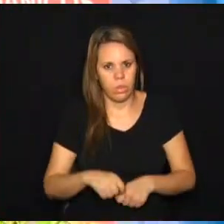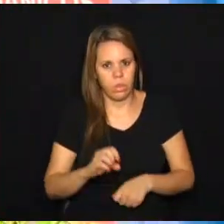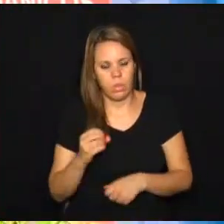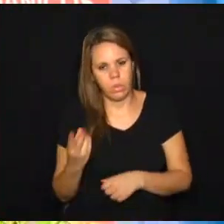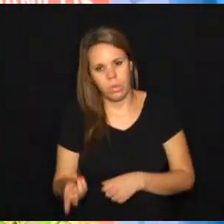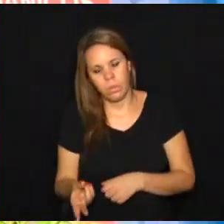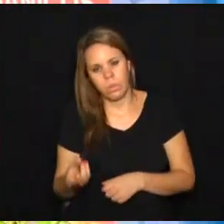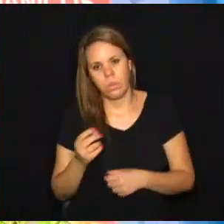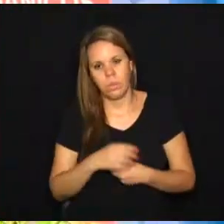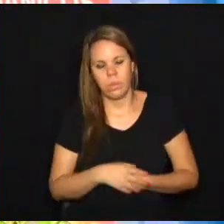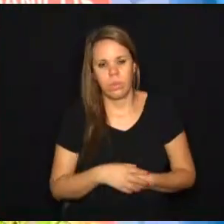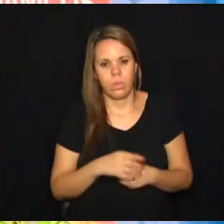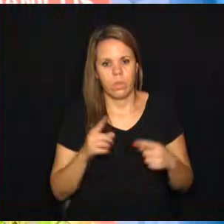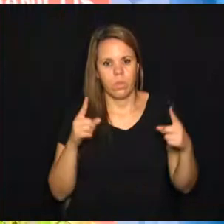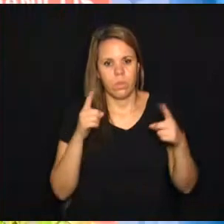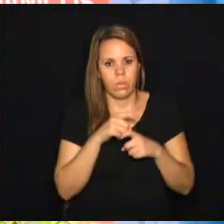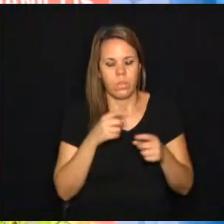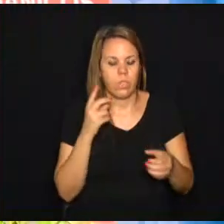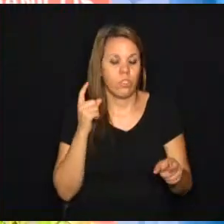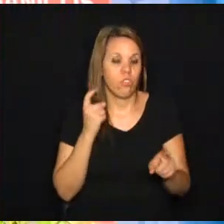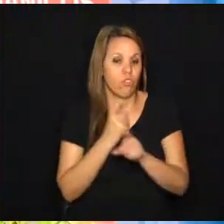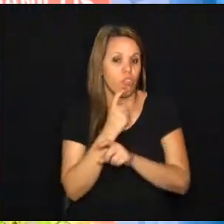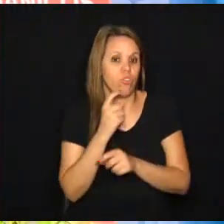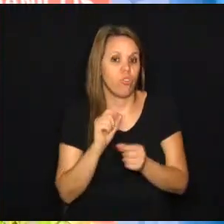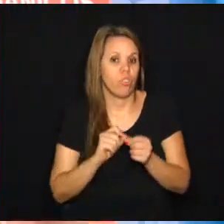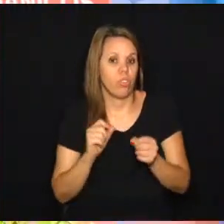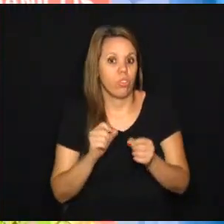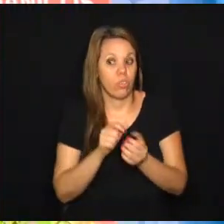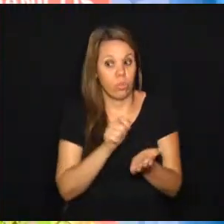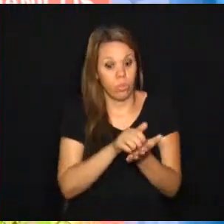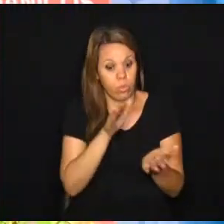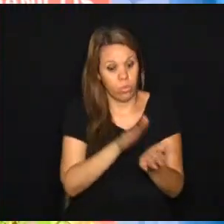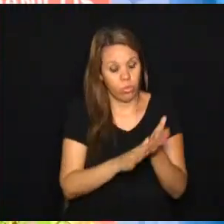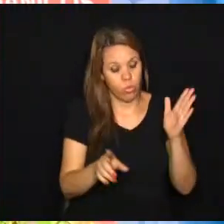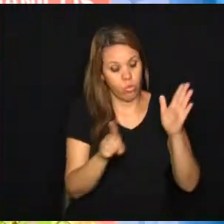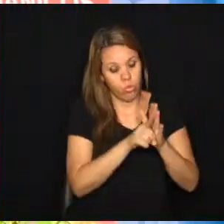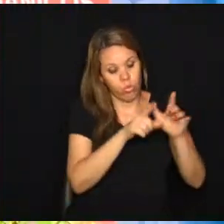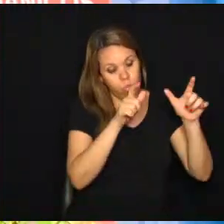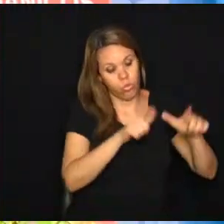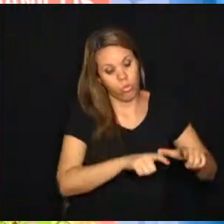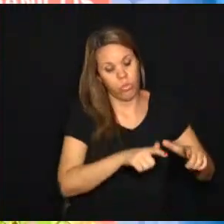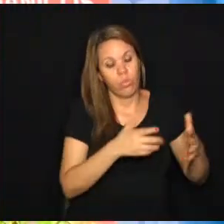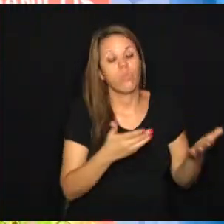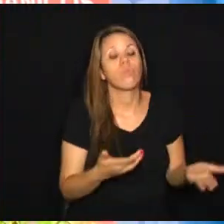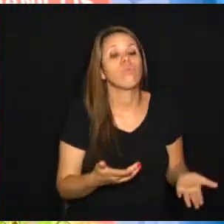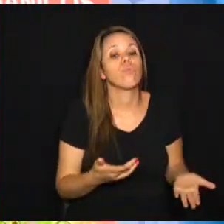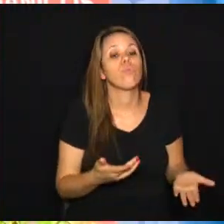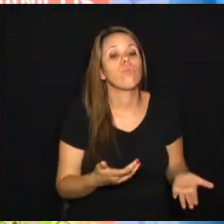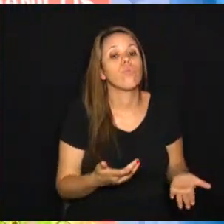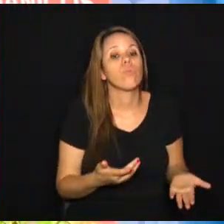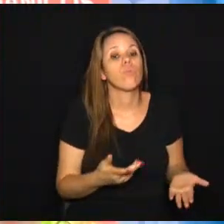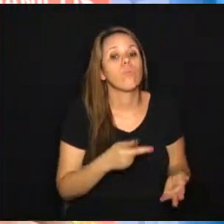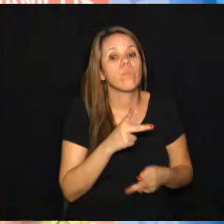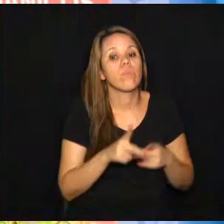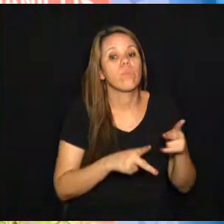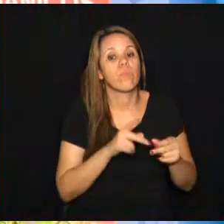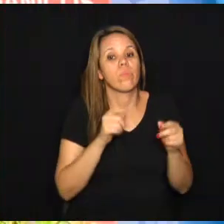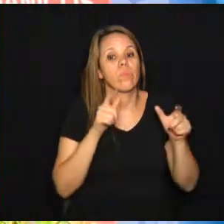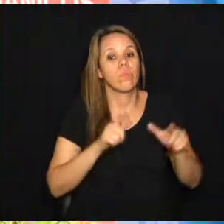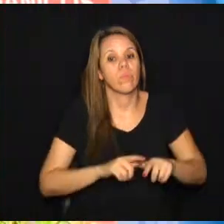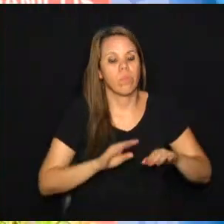então, quando é difícil identificar, a gente autua o proprietário da área. O proprietário tem que manter a área